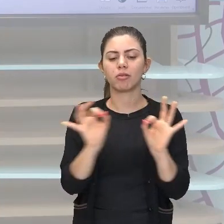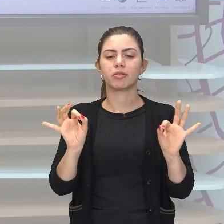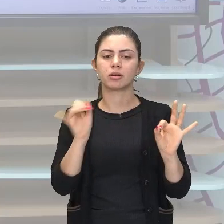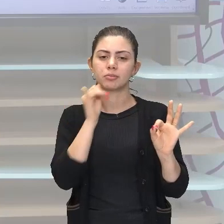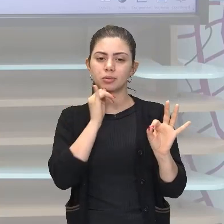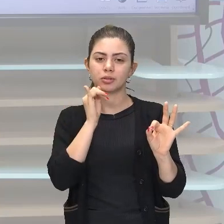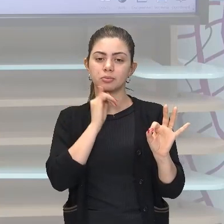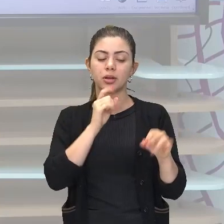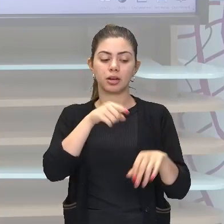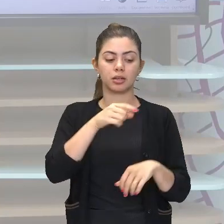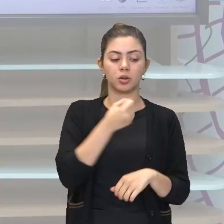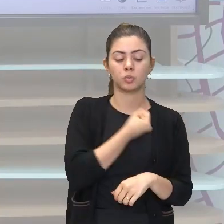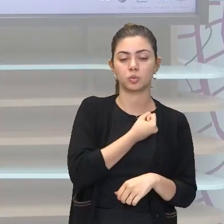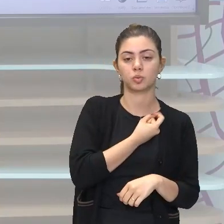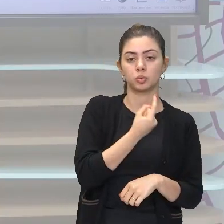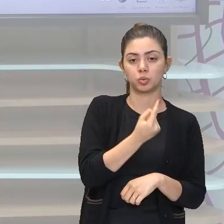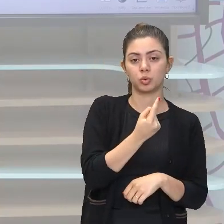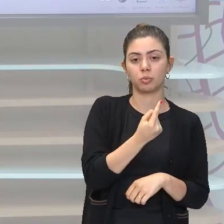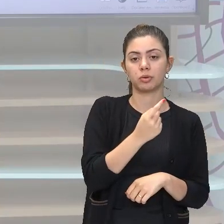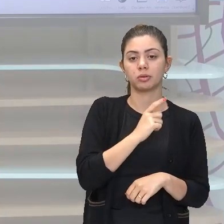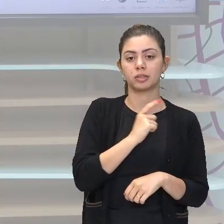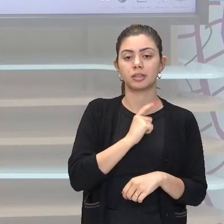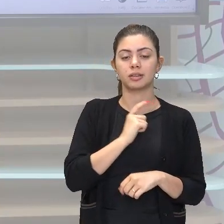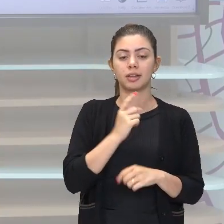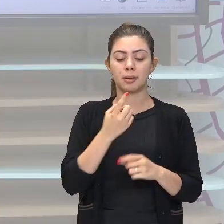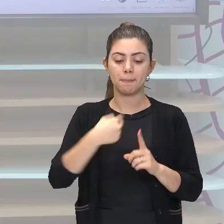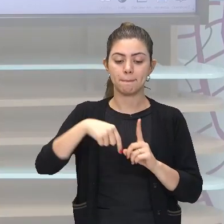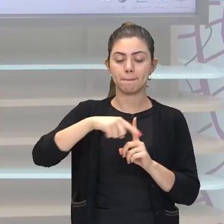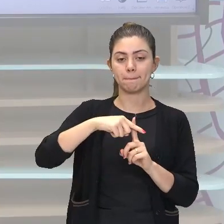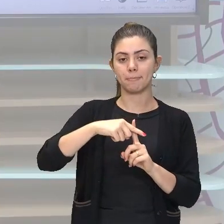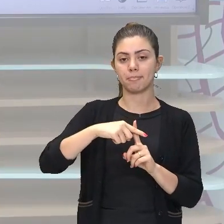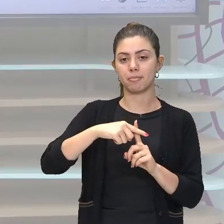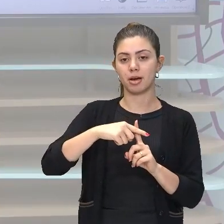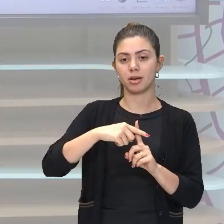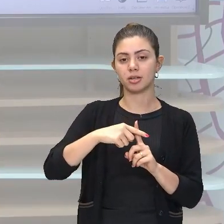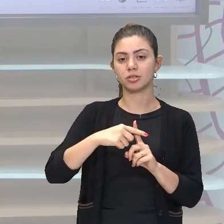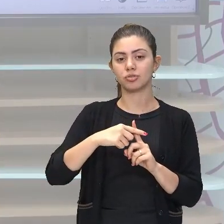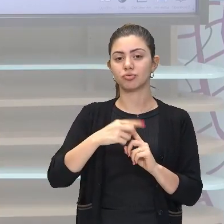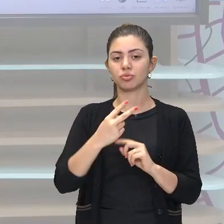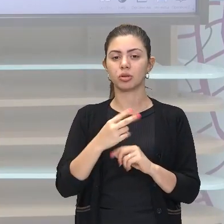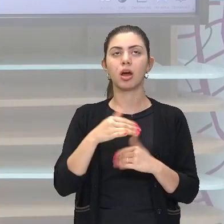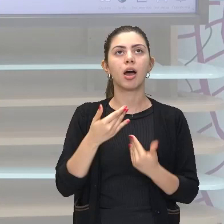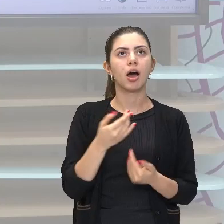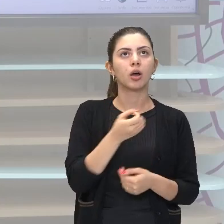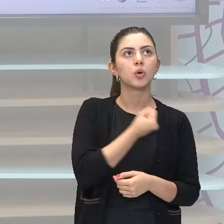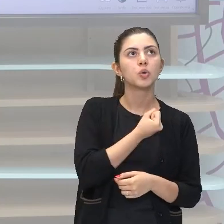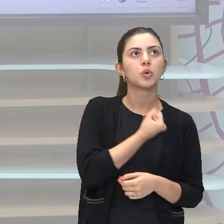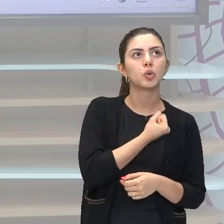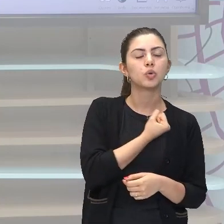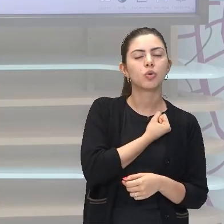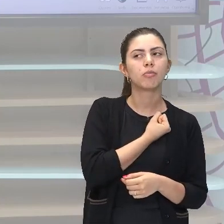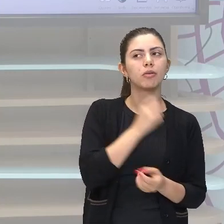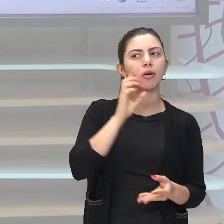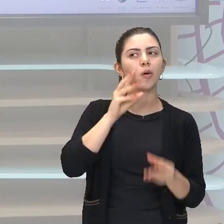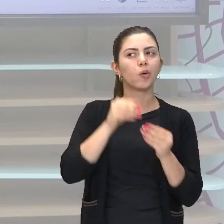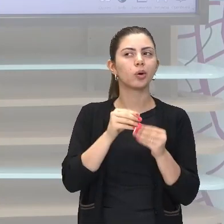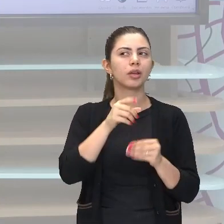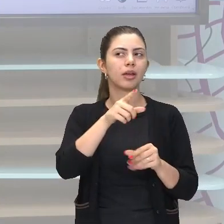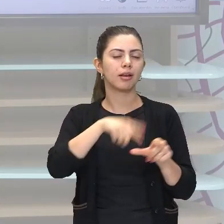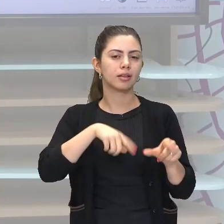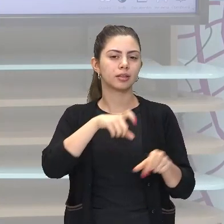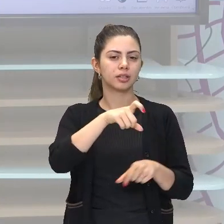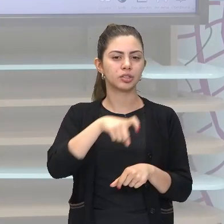aqui, ó. Um número adicionado do seu dobro. Ora, então, um número é x. Adicionado. A palavra